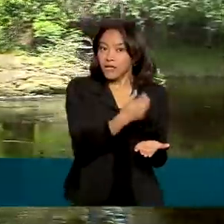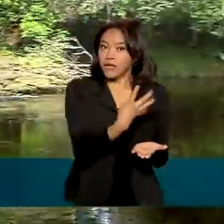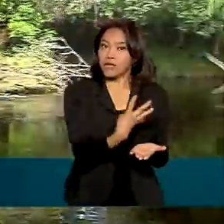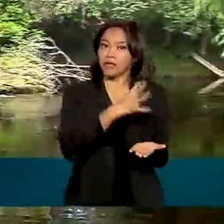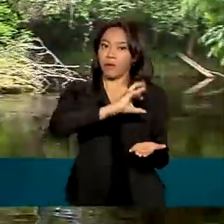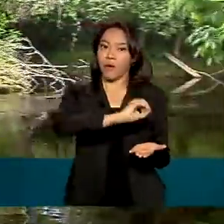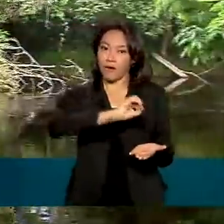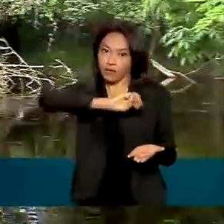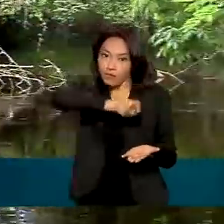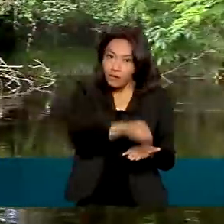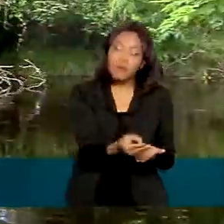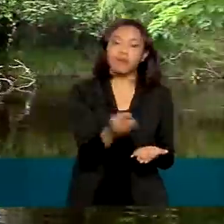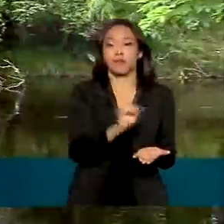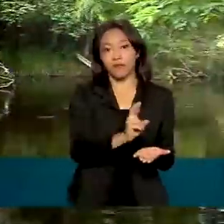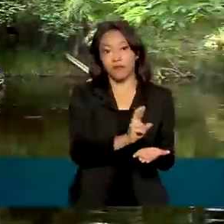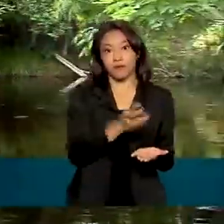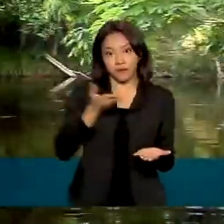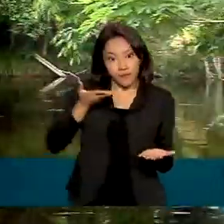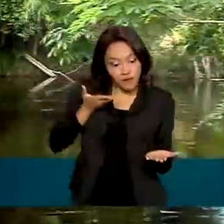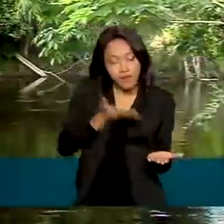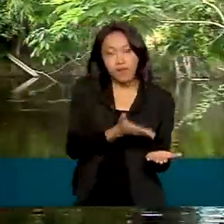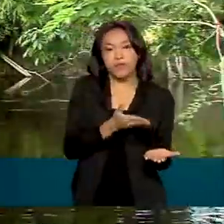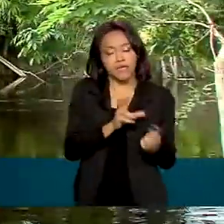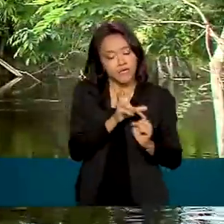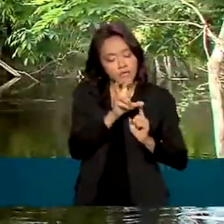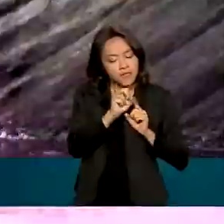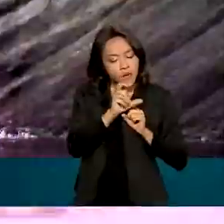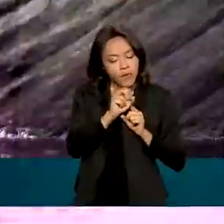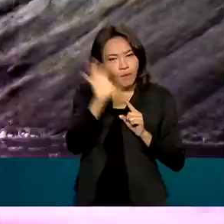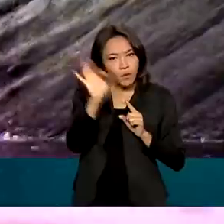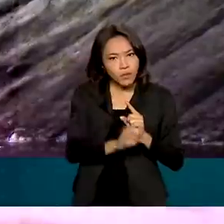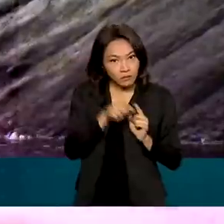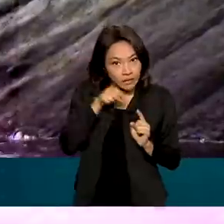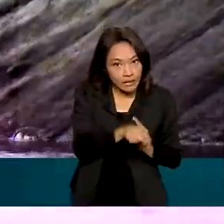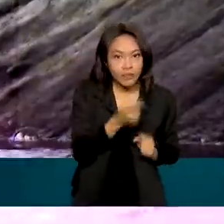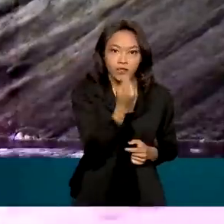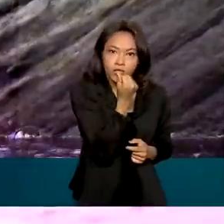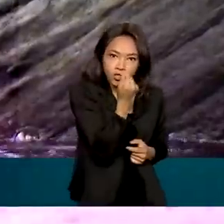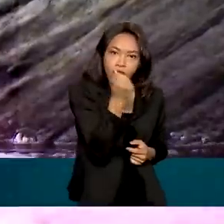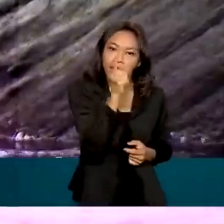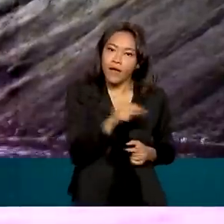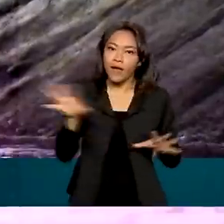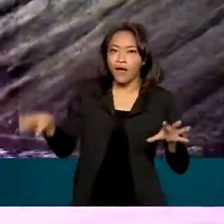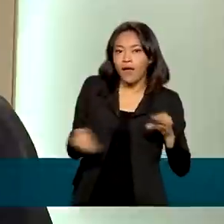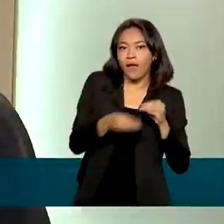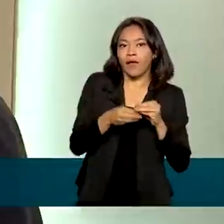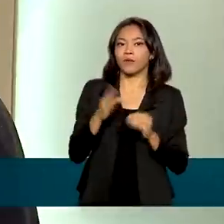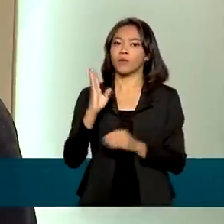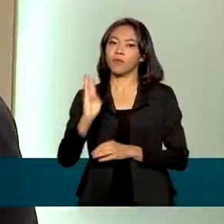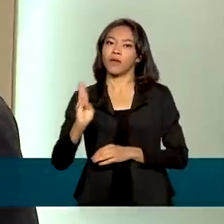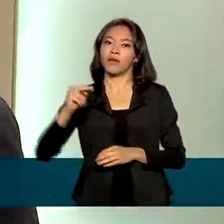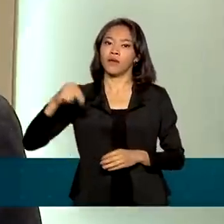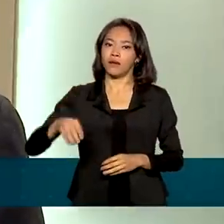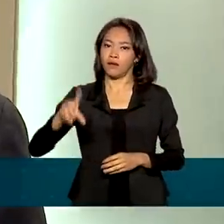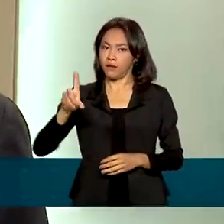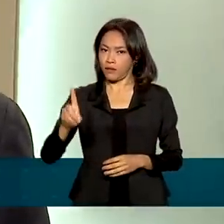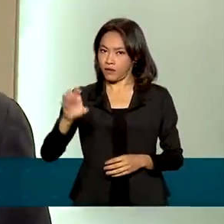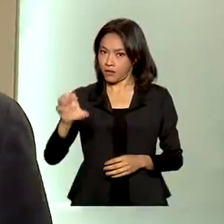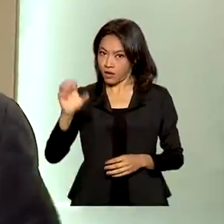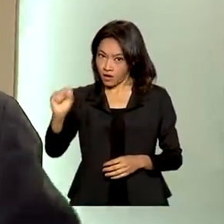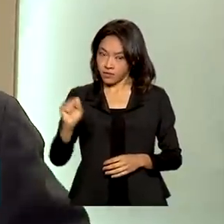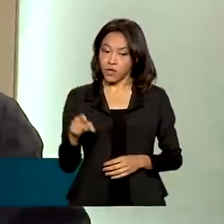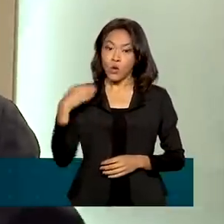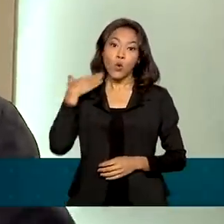milhões de reais, sendo que 50% dos recursos serão do BNDES. O banco vai contratar um